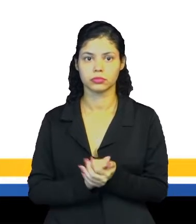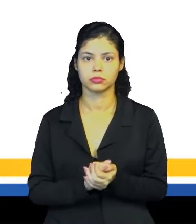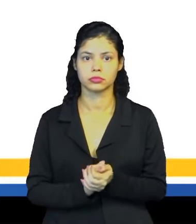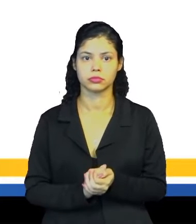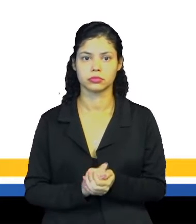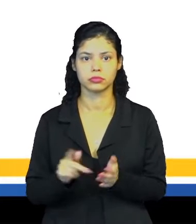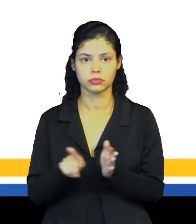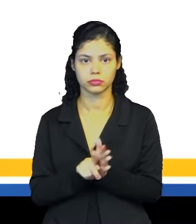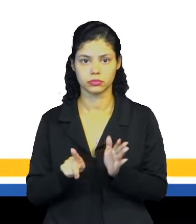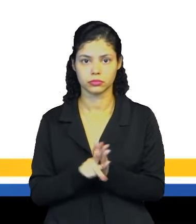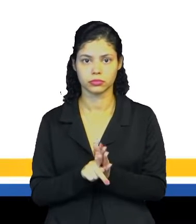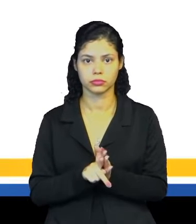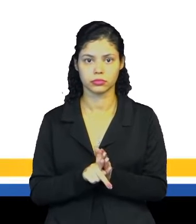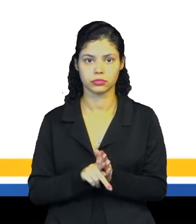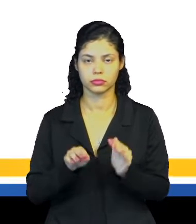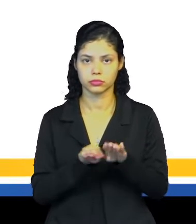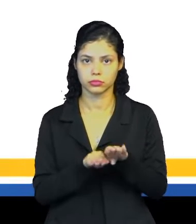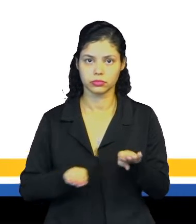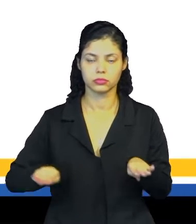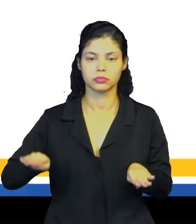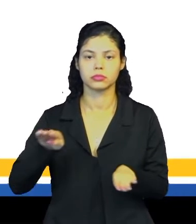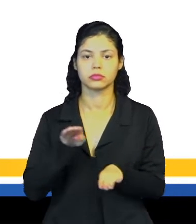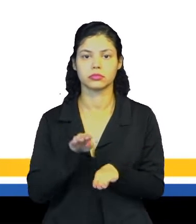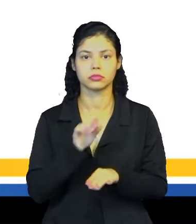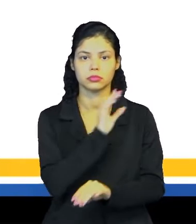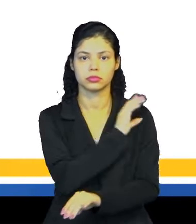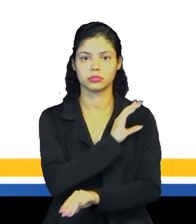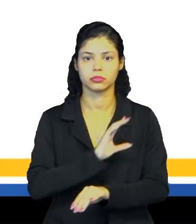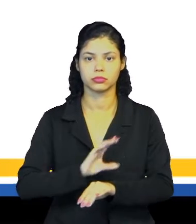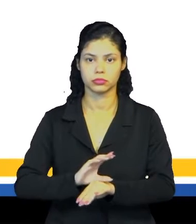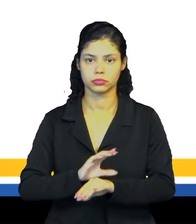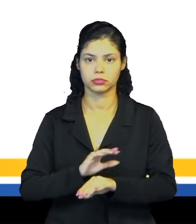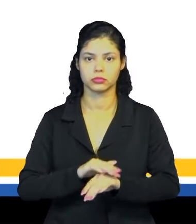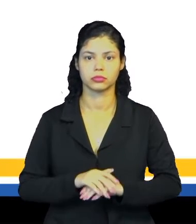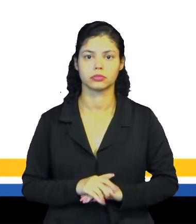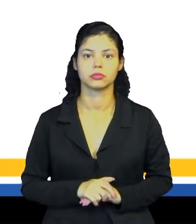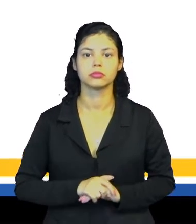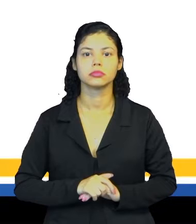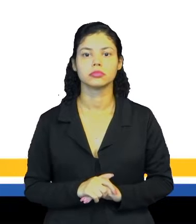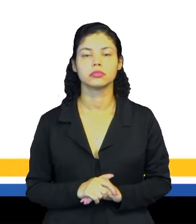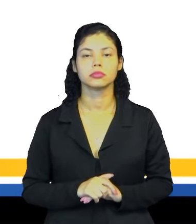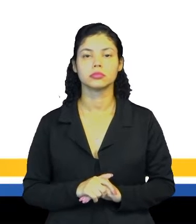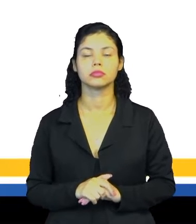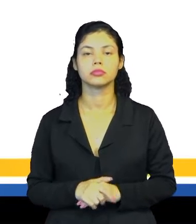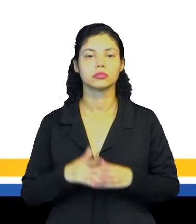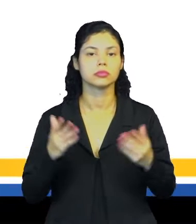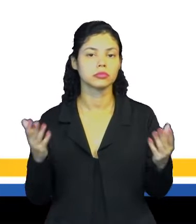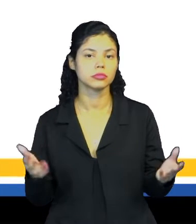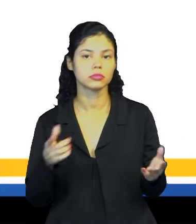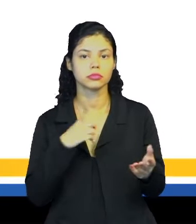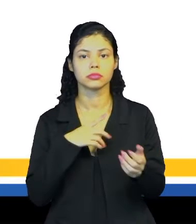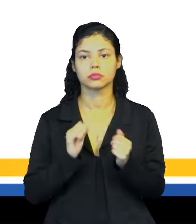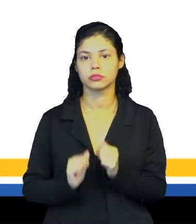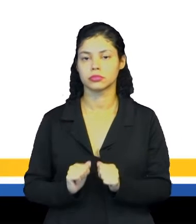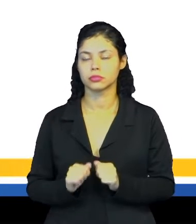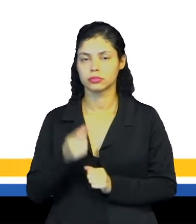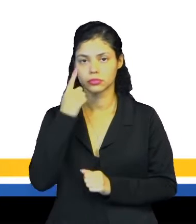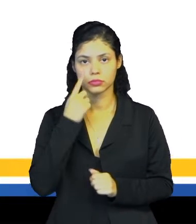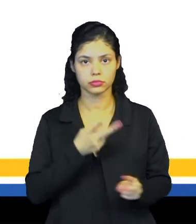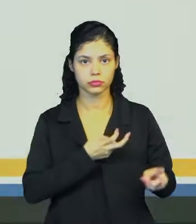motivos para estabelecer-se uma hierarquia cultural, né? Então, aí nós podemos